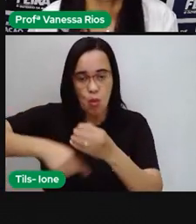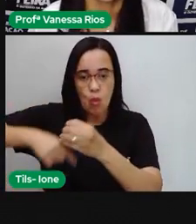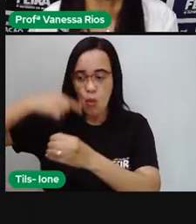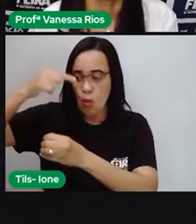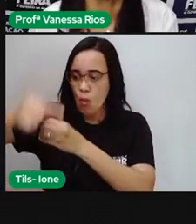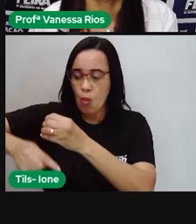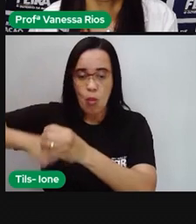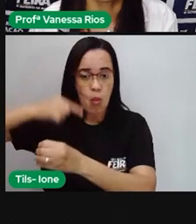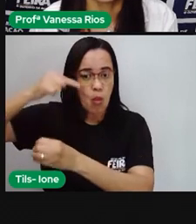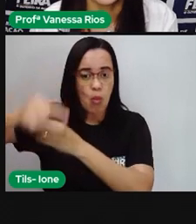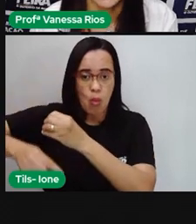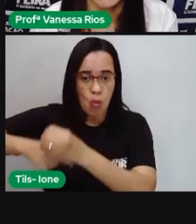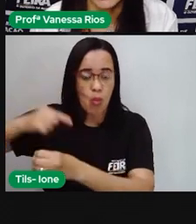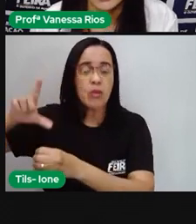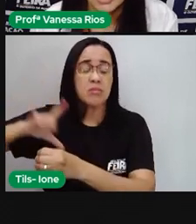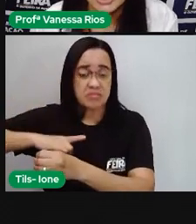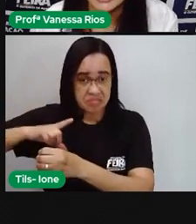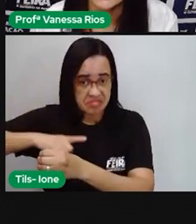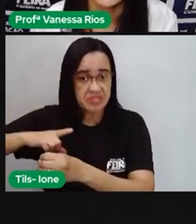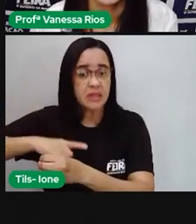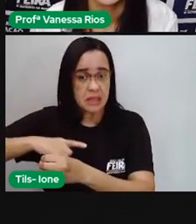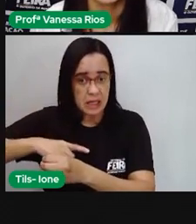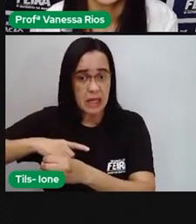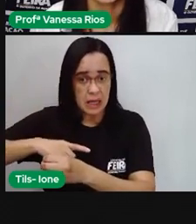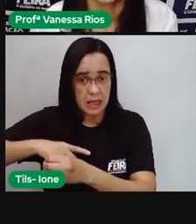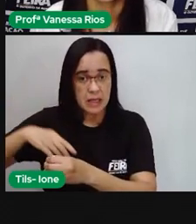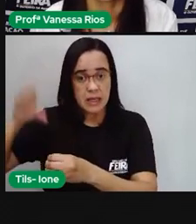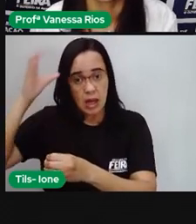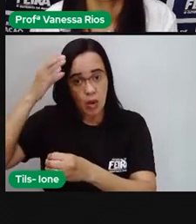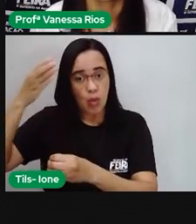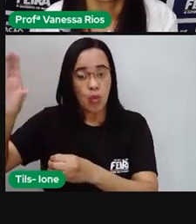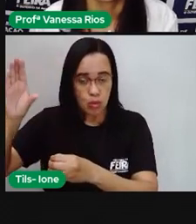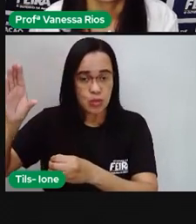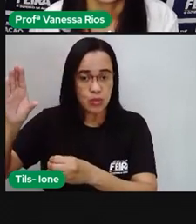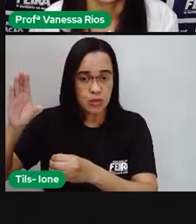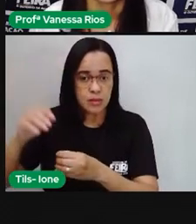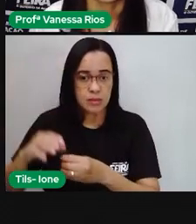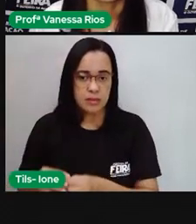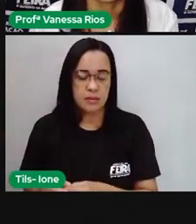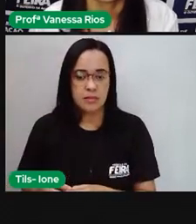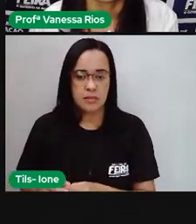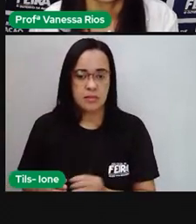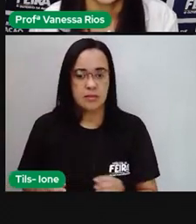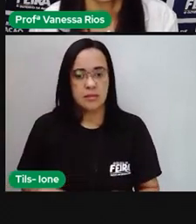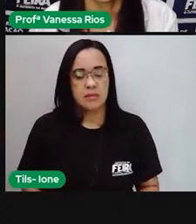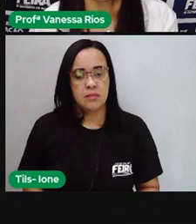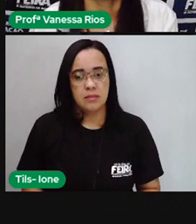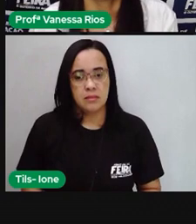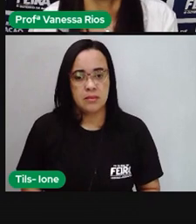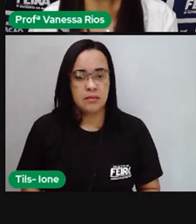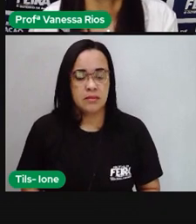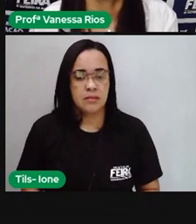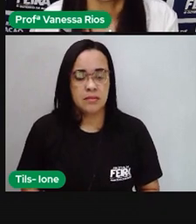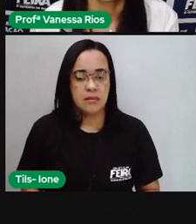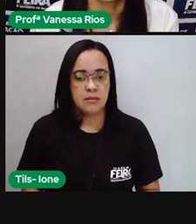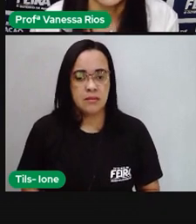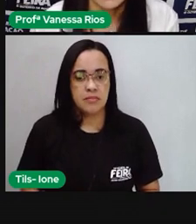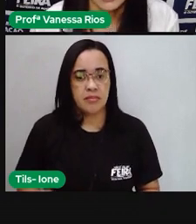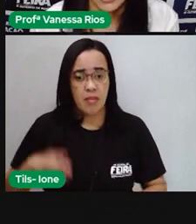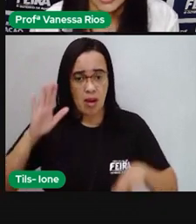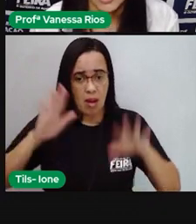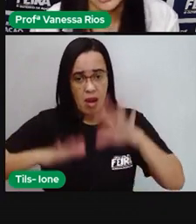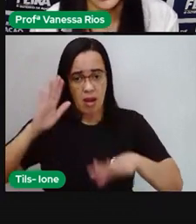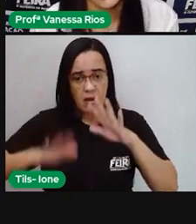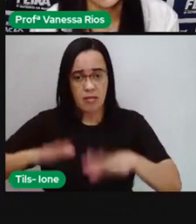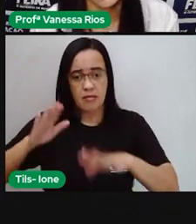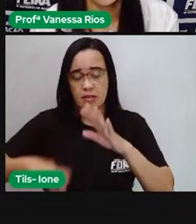Existem aí distâncias muito grandes entre as pessoas e que às vezes conhecer outras